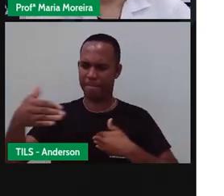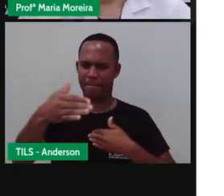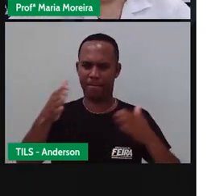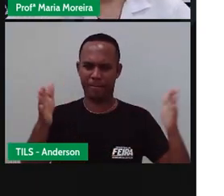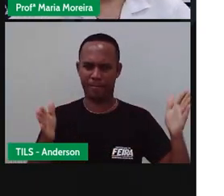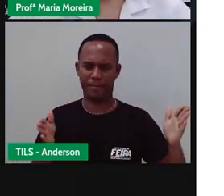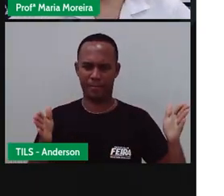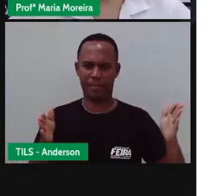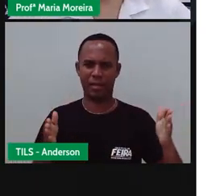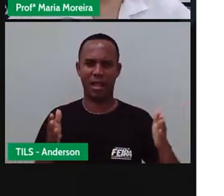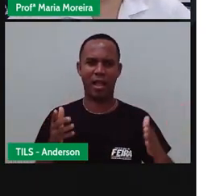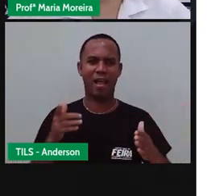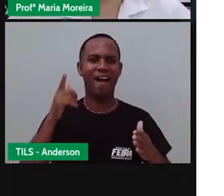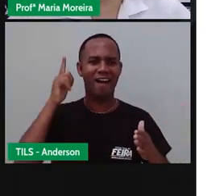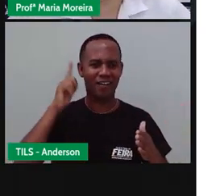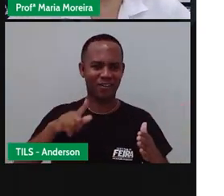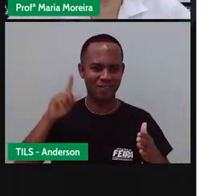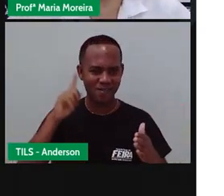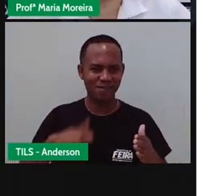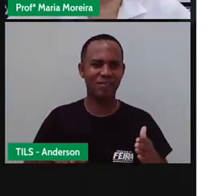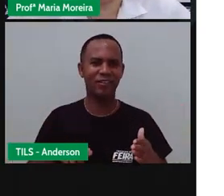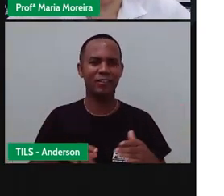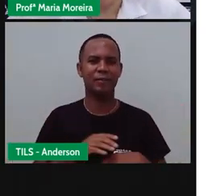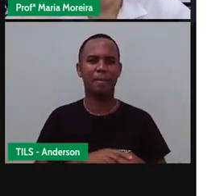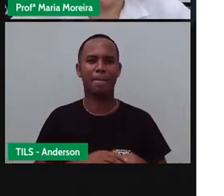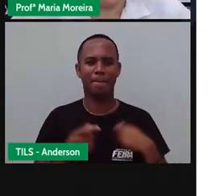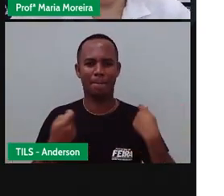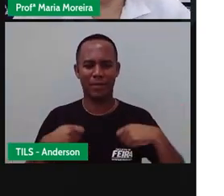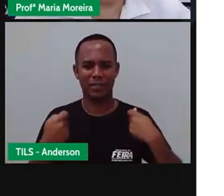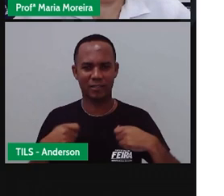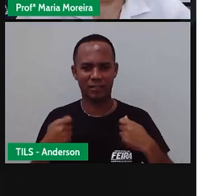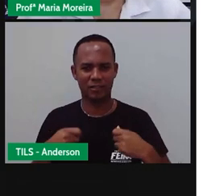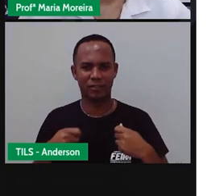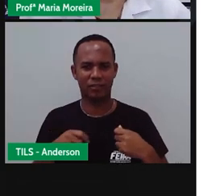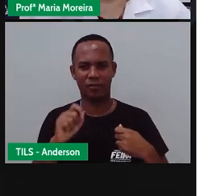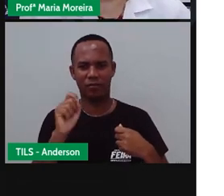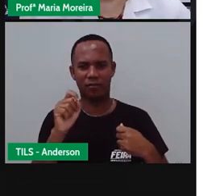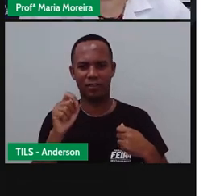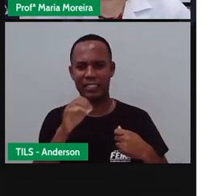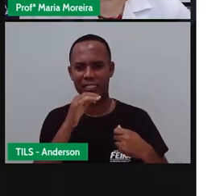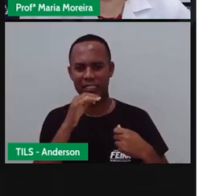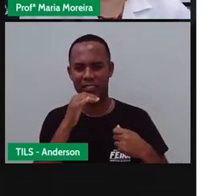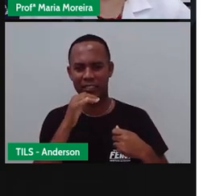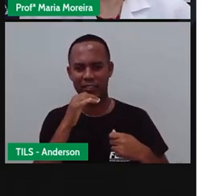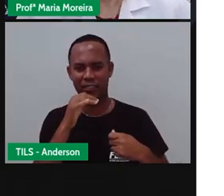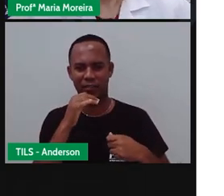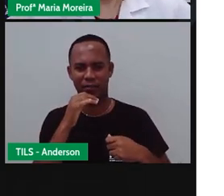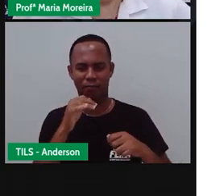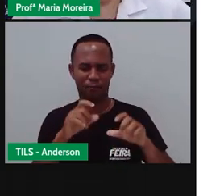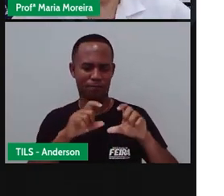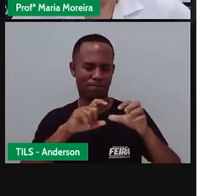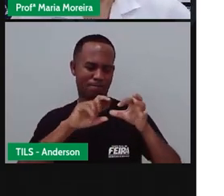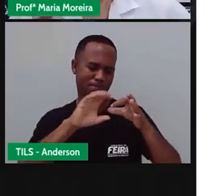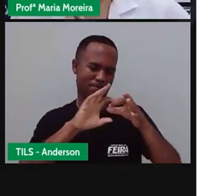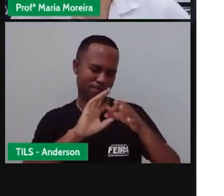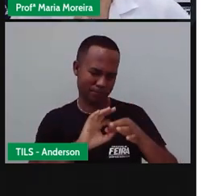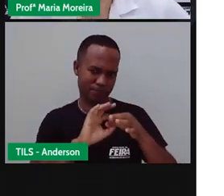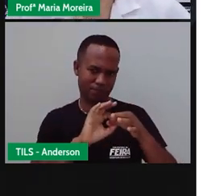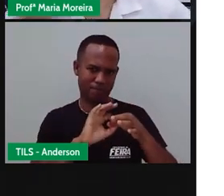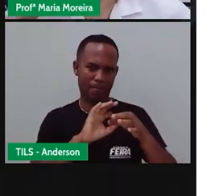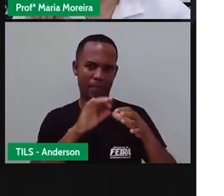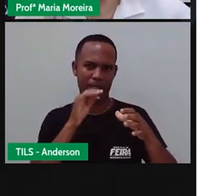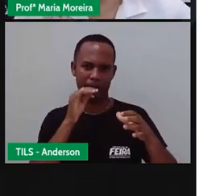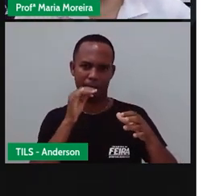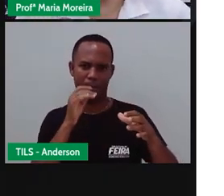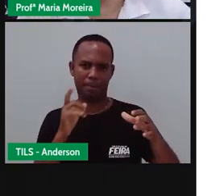Agora Preciso De um trinco Para manter Essa porta Bem fechada Ivo Pega o